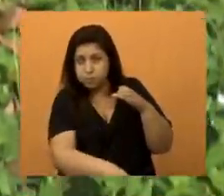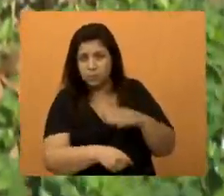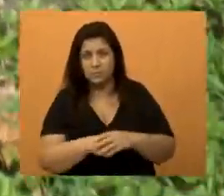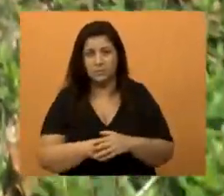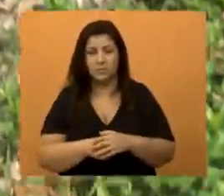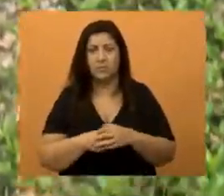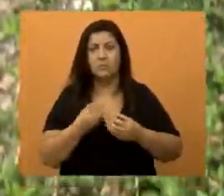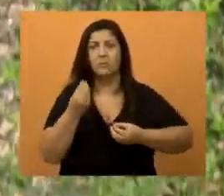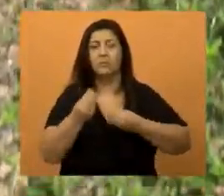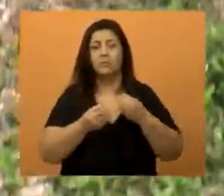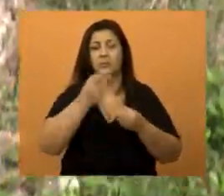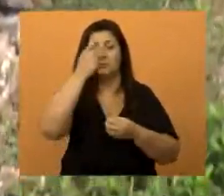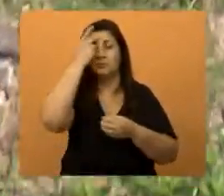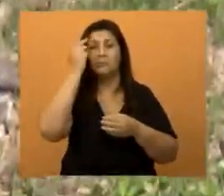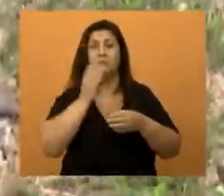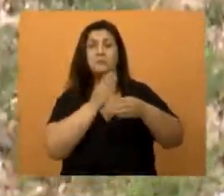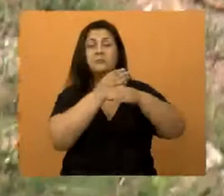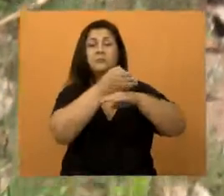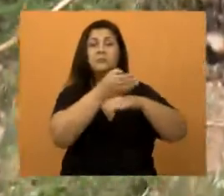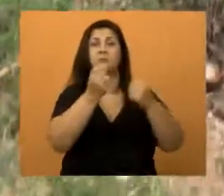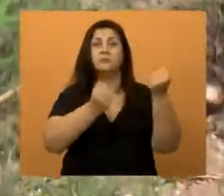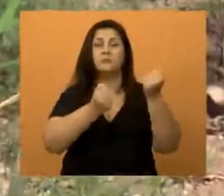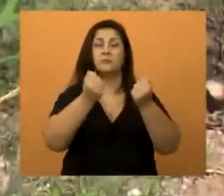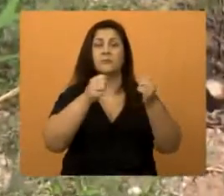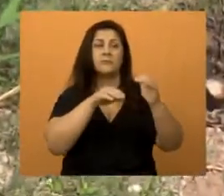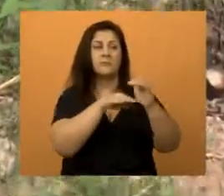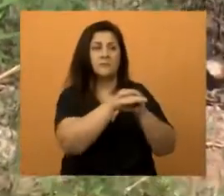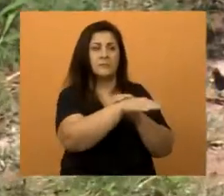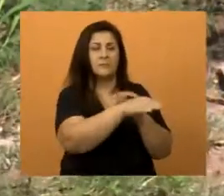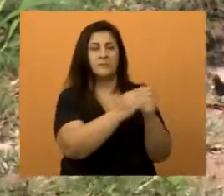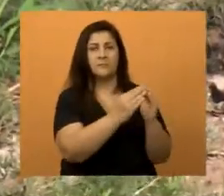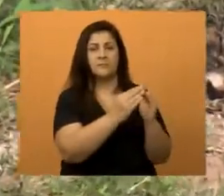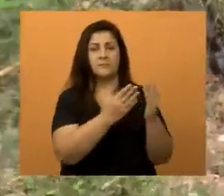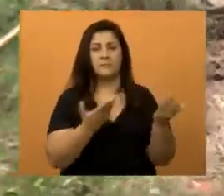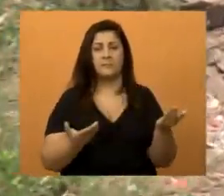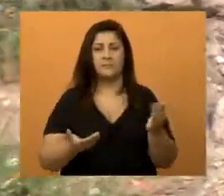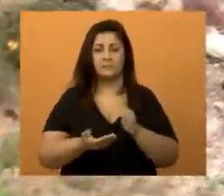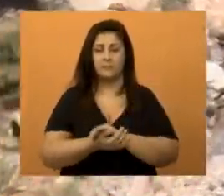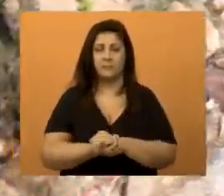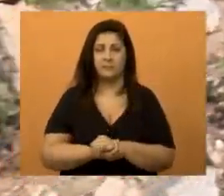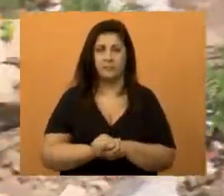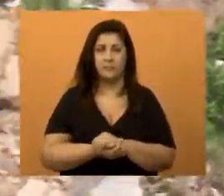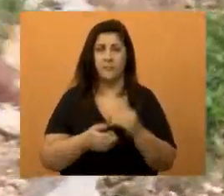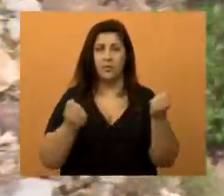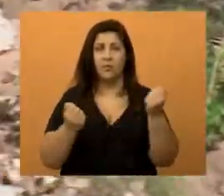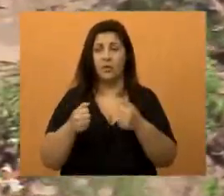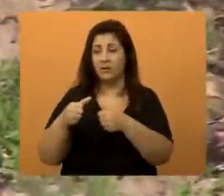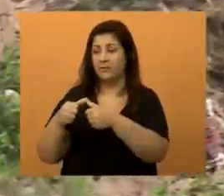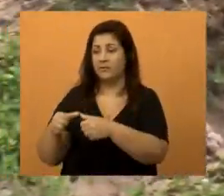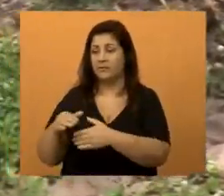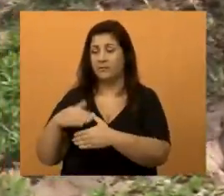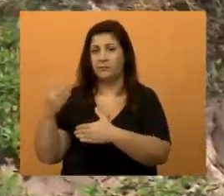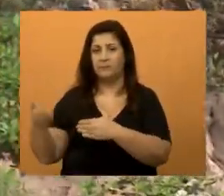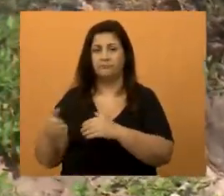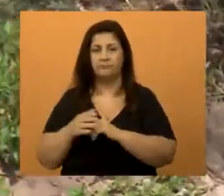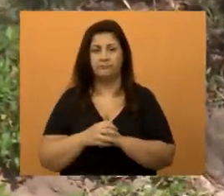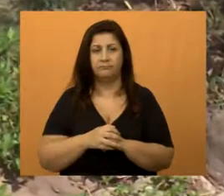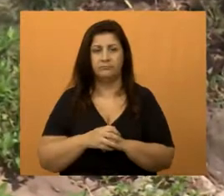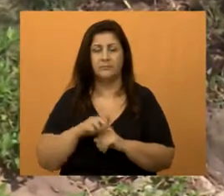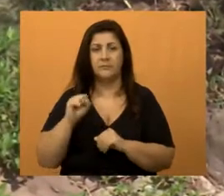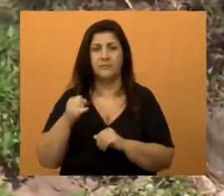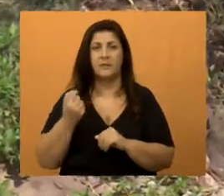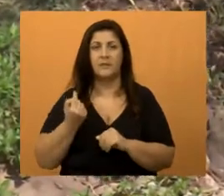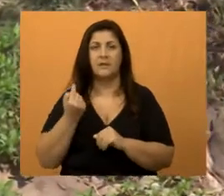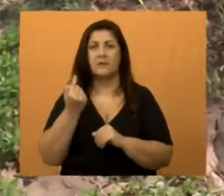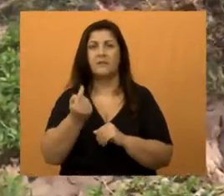morador entrar na garagem com os carros. Tem que o carro dormir para fora e quando vem as imbulâncias, o